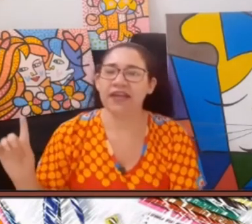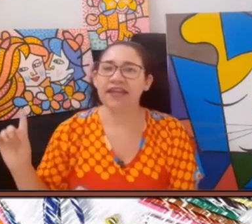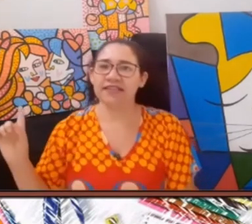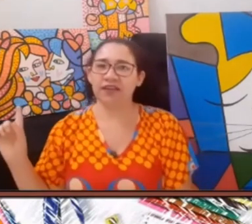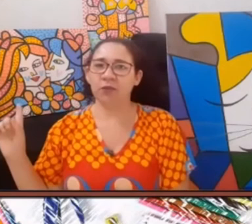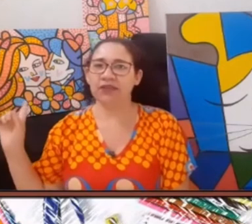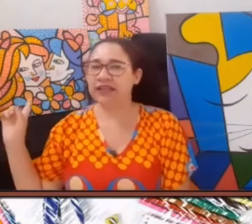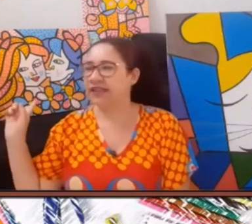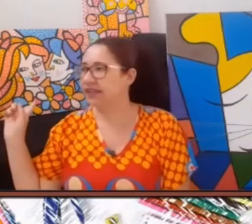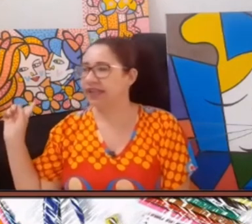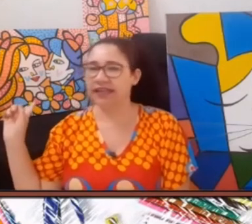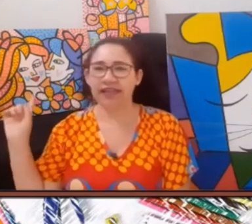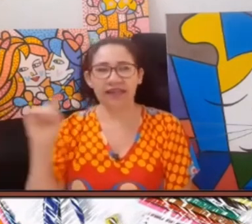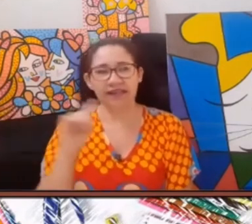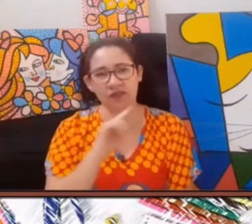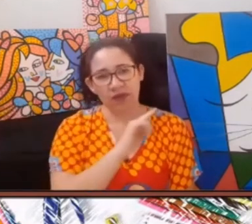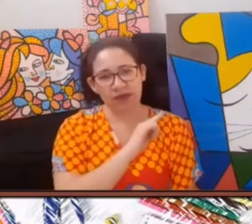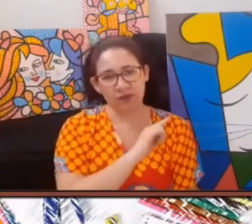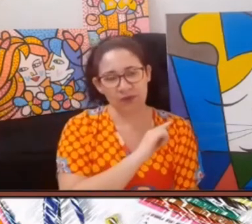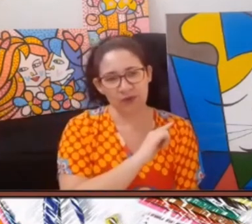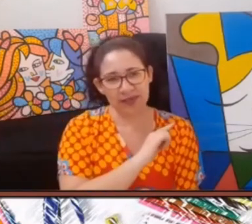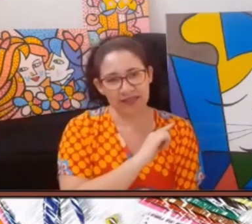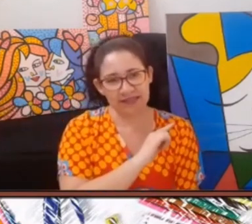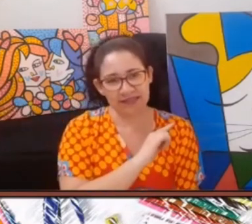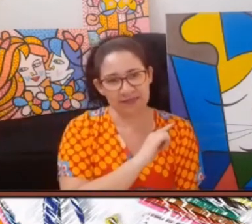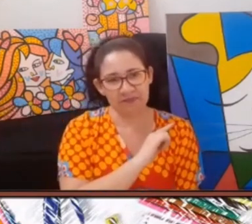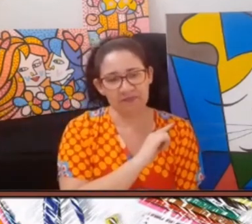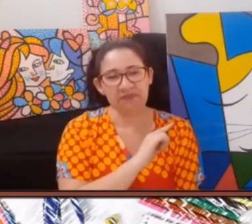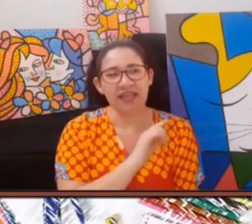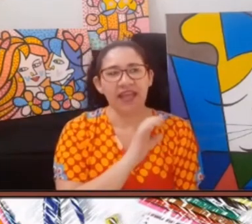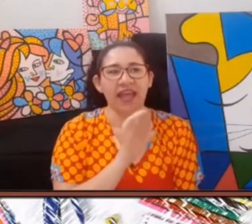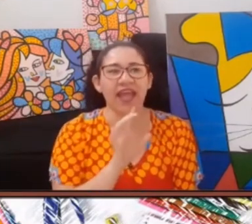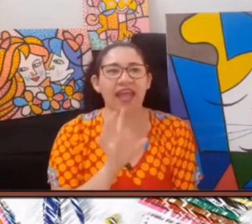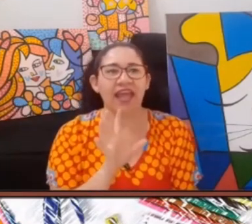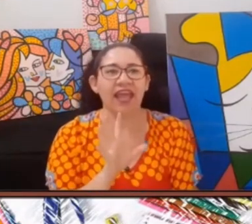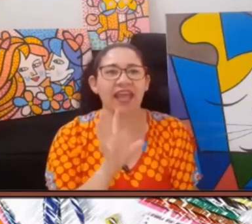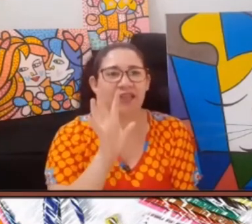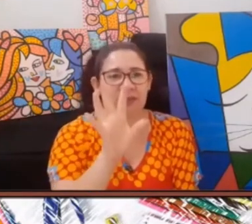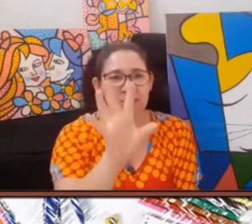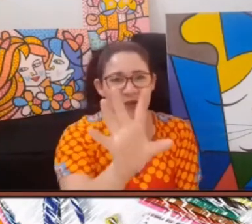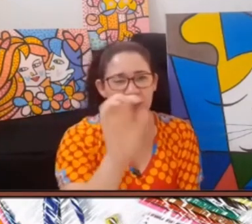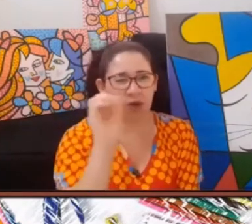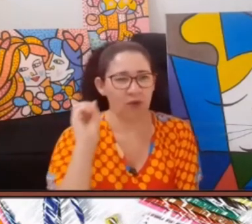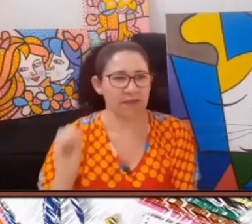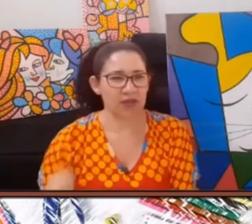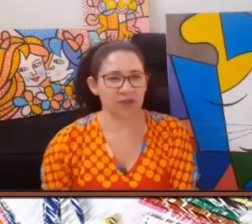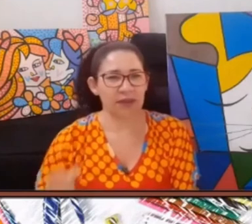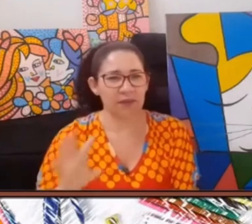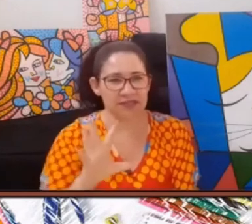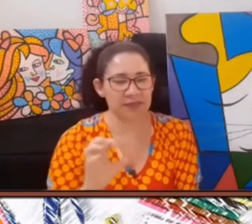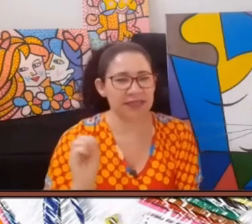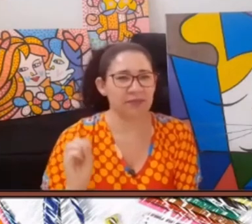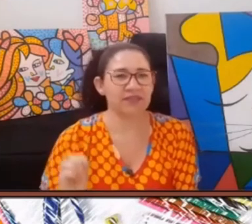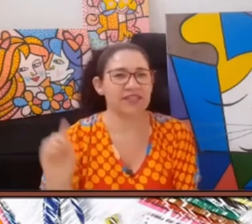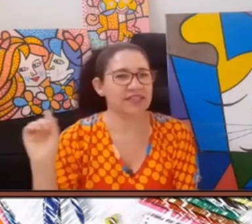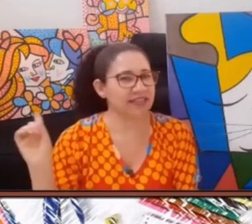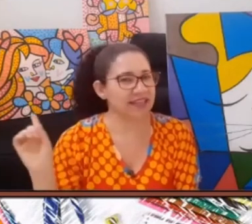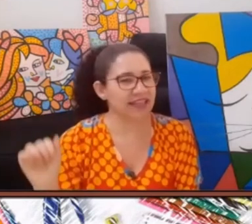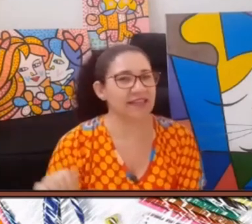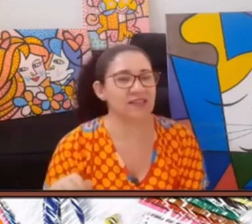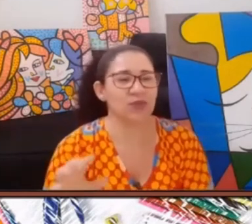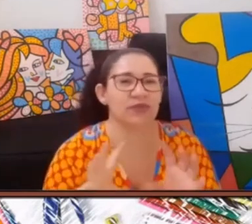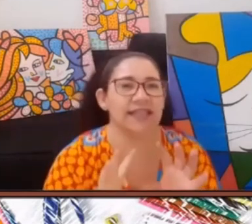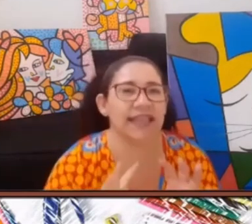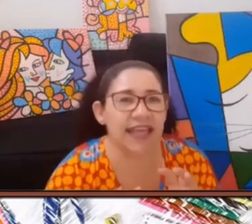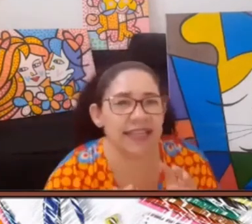Que diferença que eu poderia ter daqueles quadros com eles? Depois eu vou colocar uma imagem bem aproximada para vocês